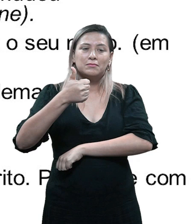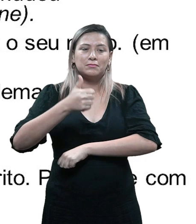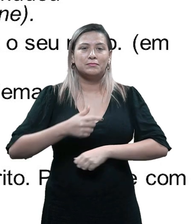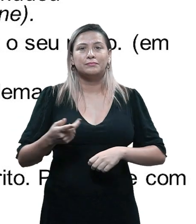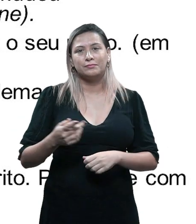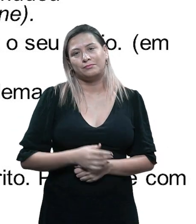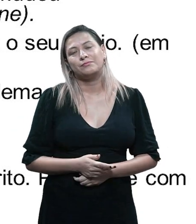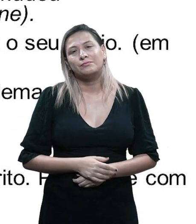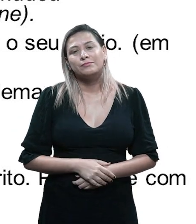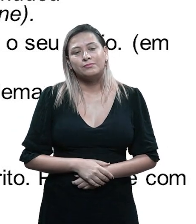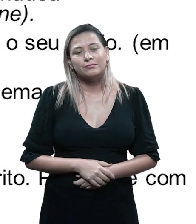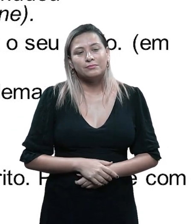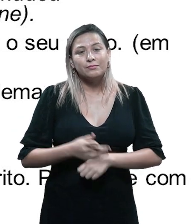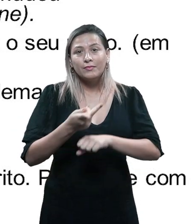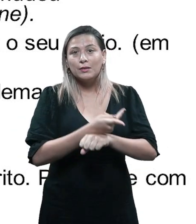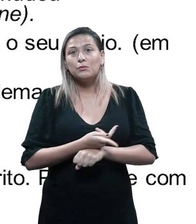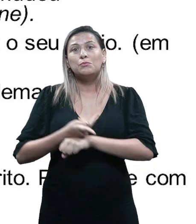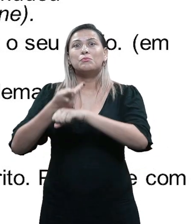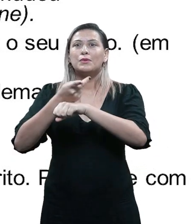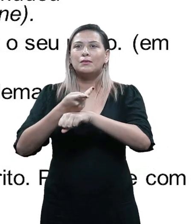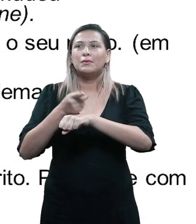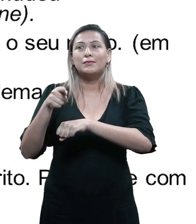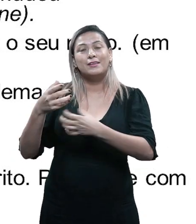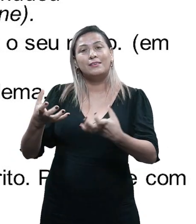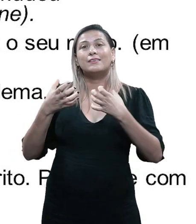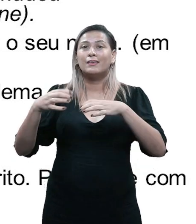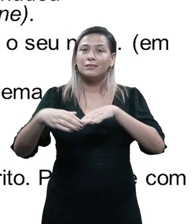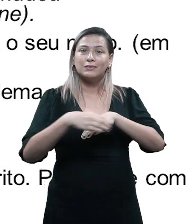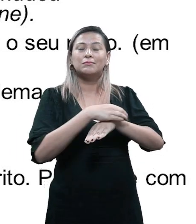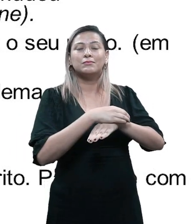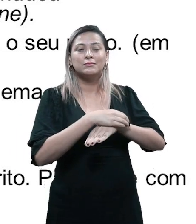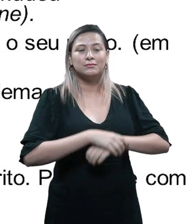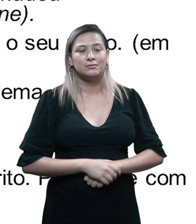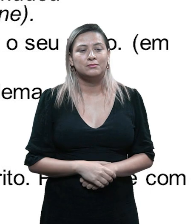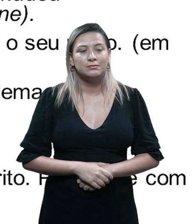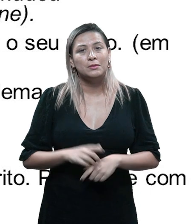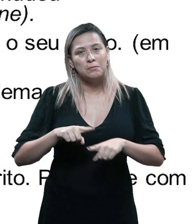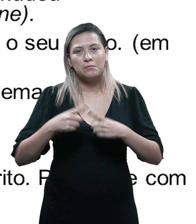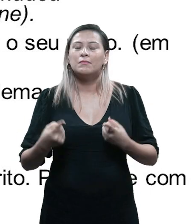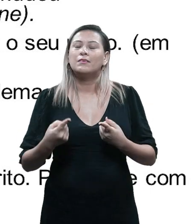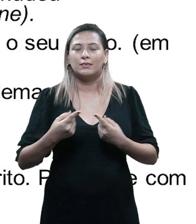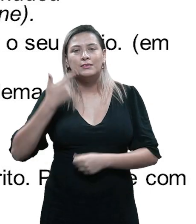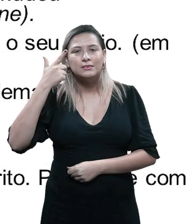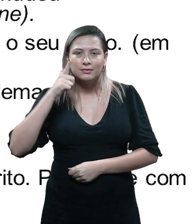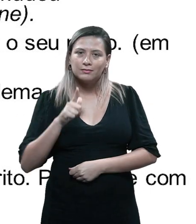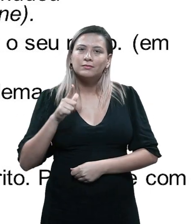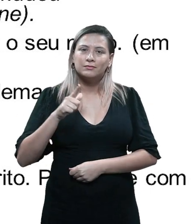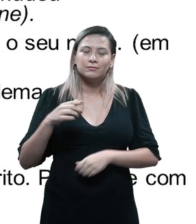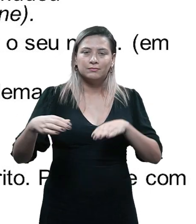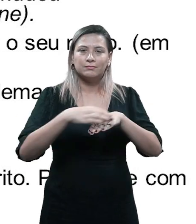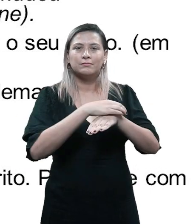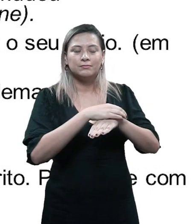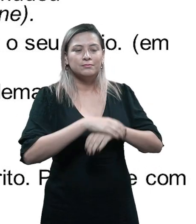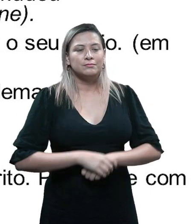segundo lugar era o que ele queria, ele queria o tênis e ele fica muito decepcionado, mas ele acaba ganhando o tênis de qualquer forma.